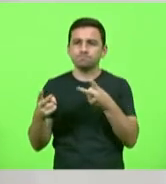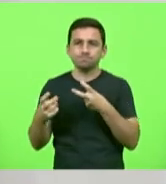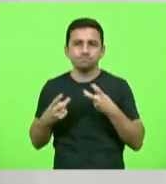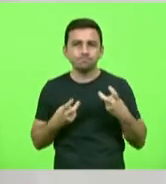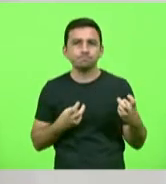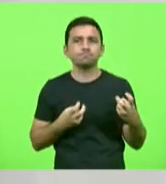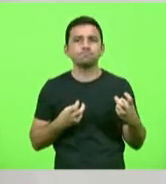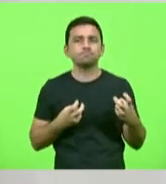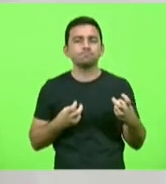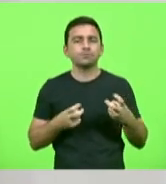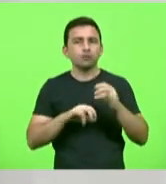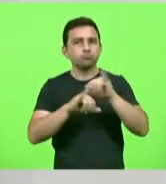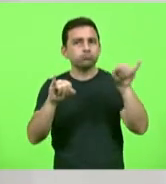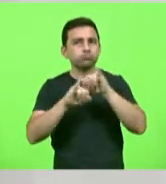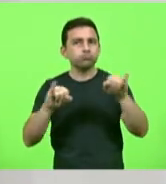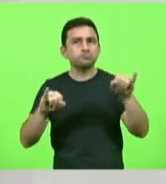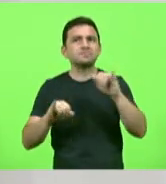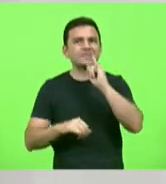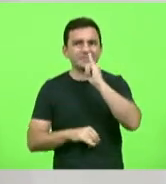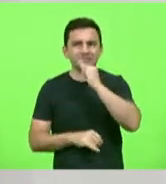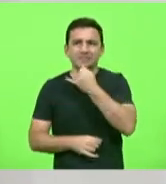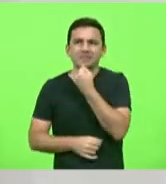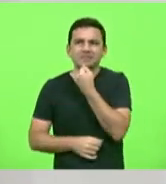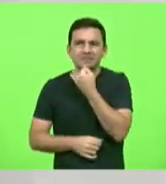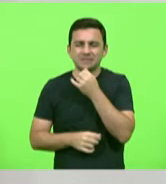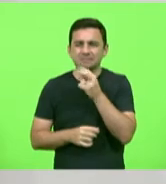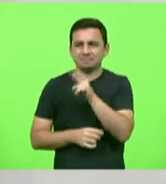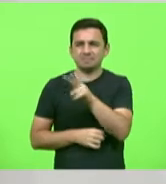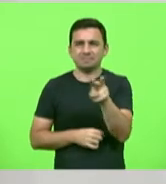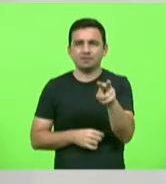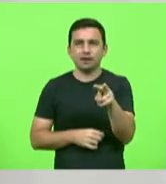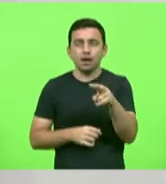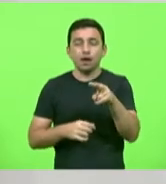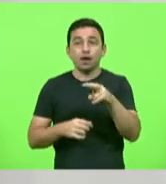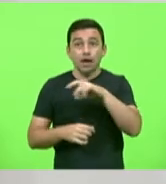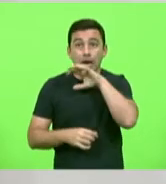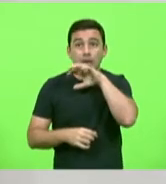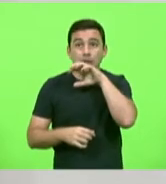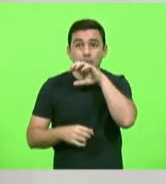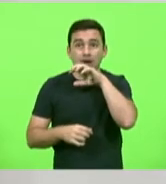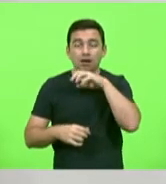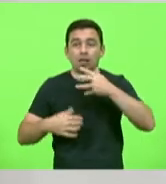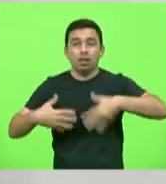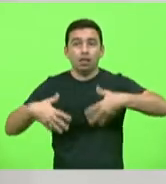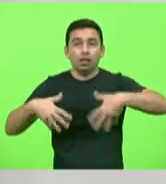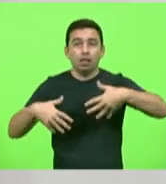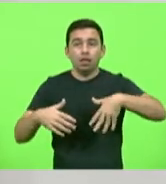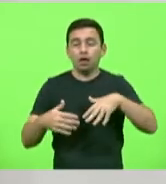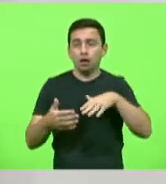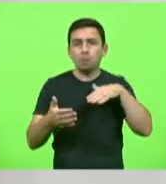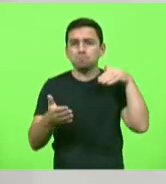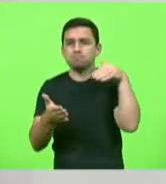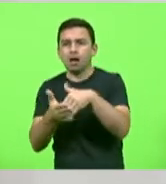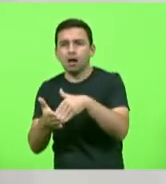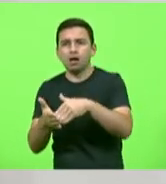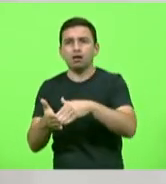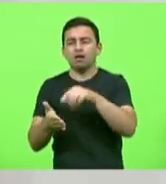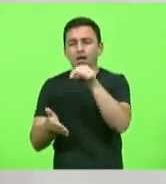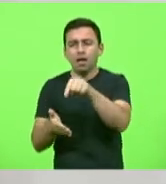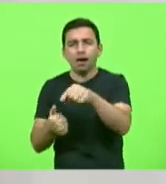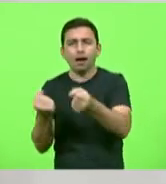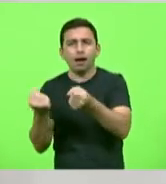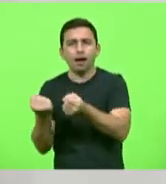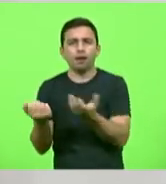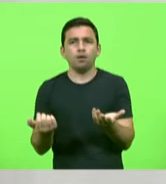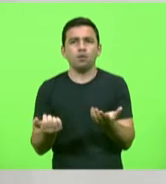noticiários cenas muito tristes no qual o animal desesperado bate em carro entra em propriedade privada